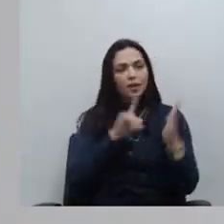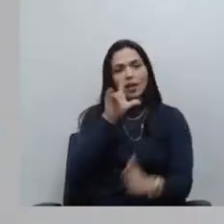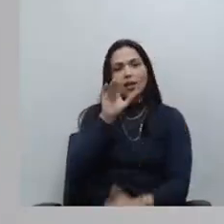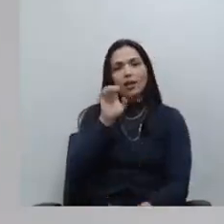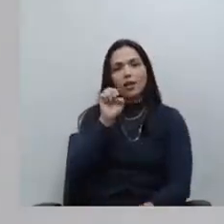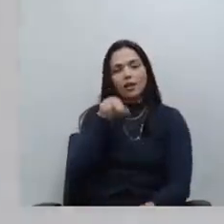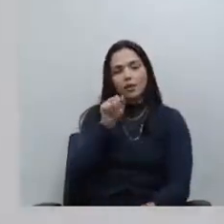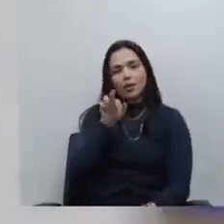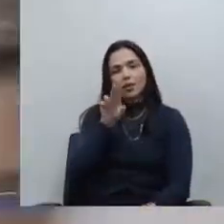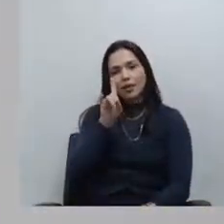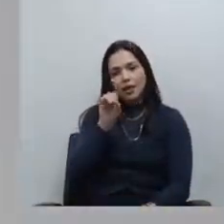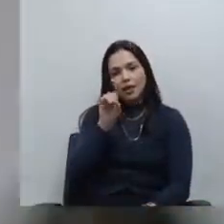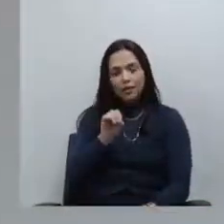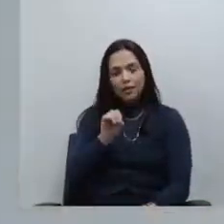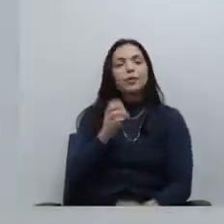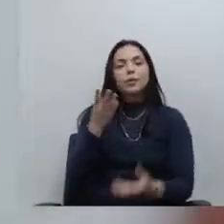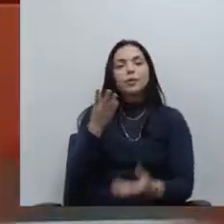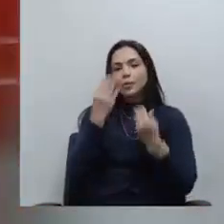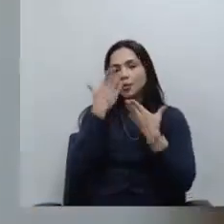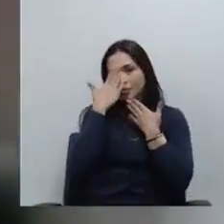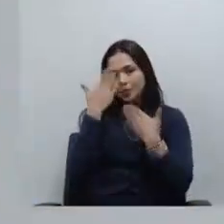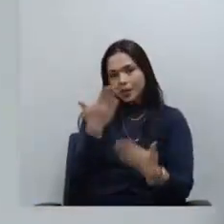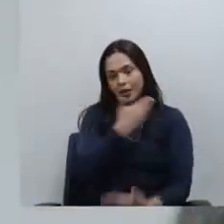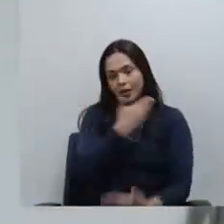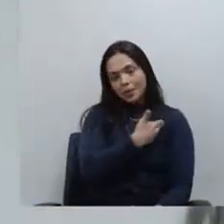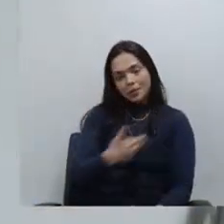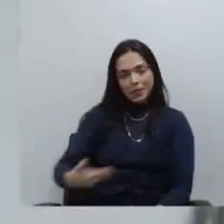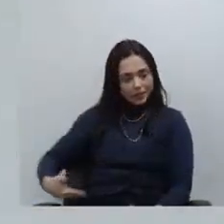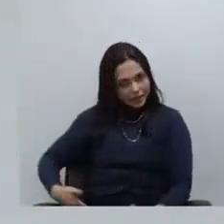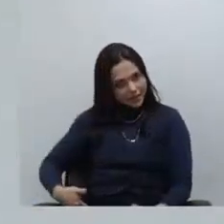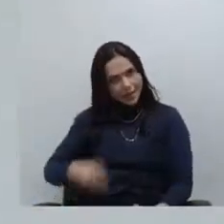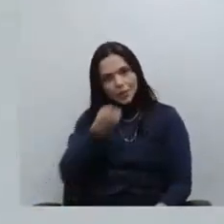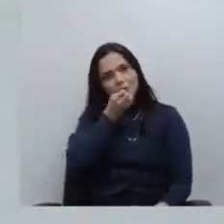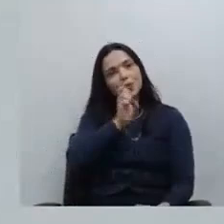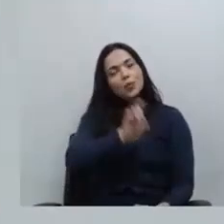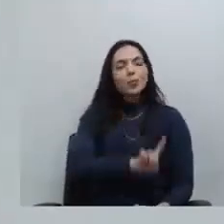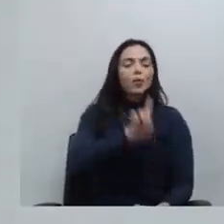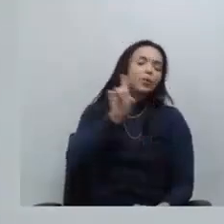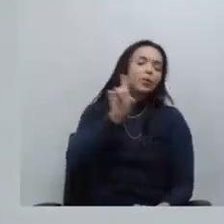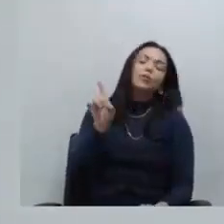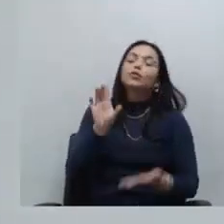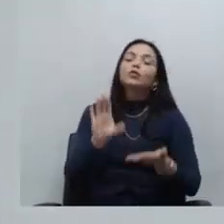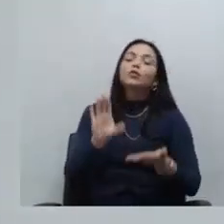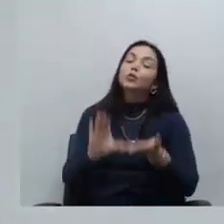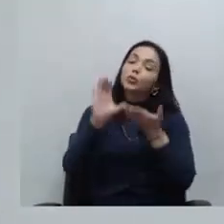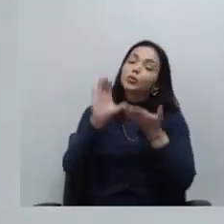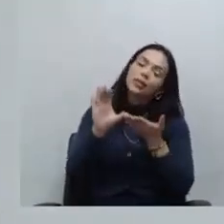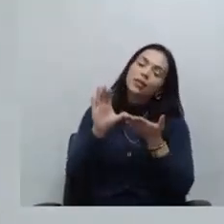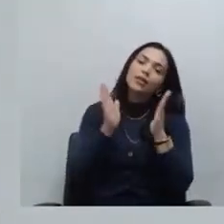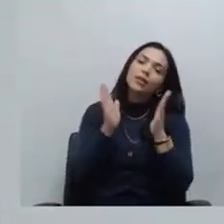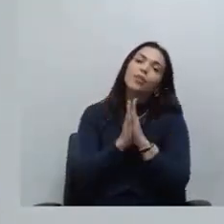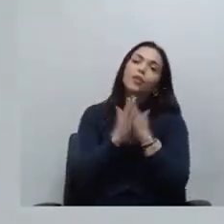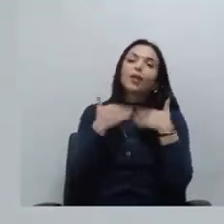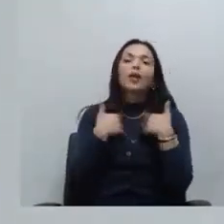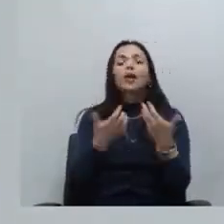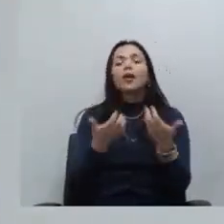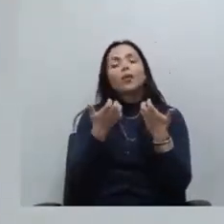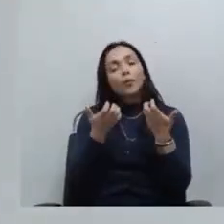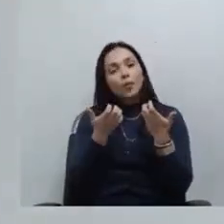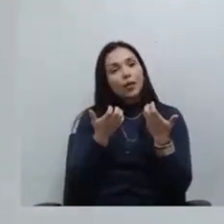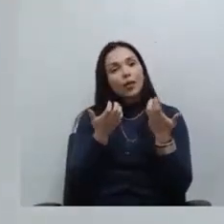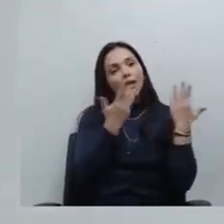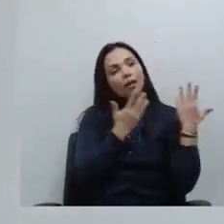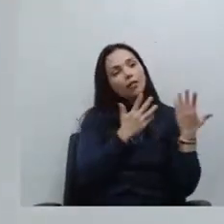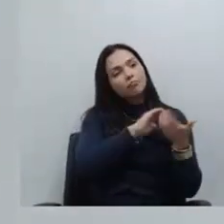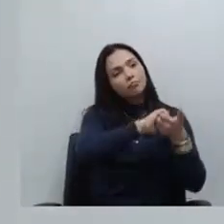de Paula obrigado bom dia senhora presidente senhores conselheiros senhoras conselheiras queria primeiro cumprimentar todos